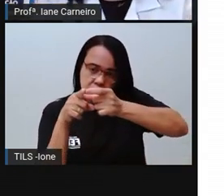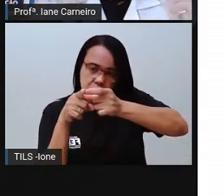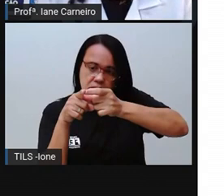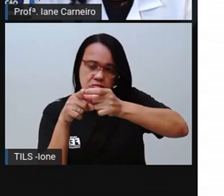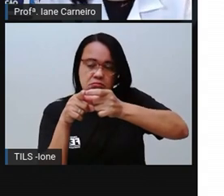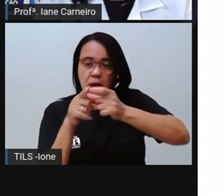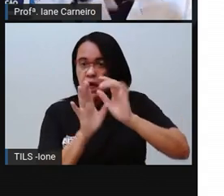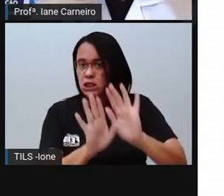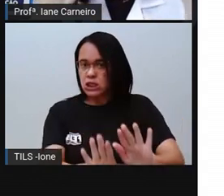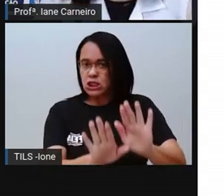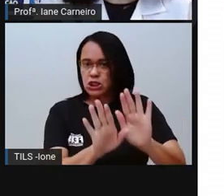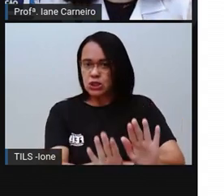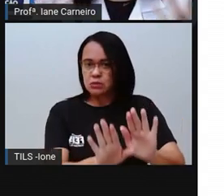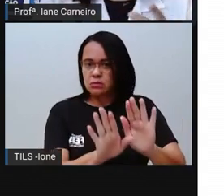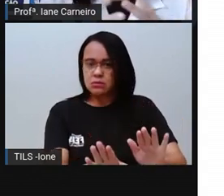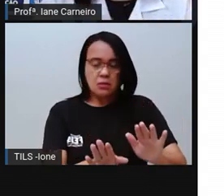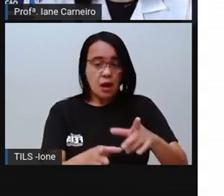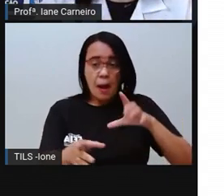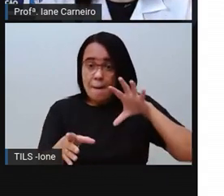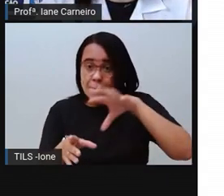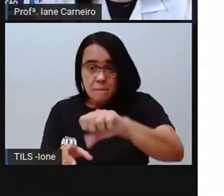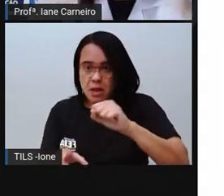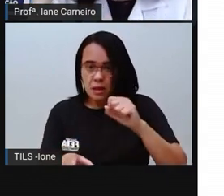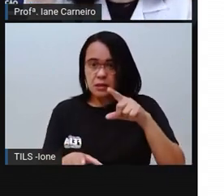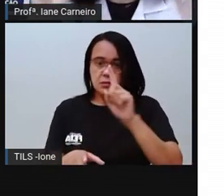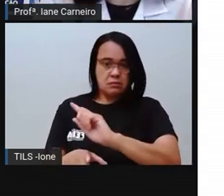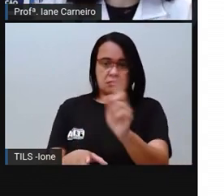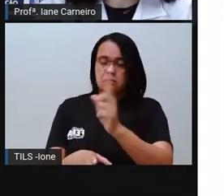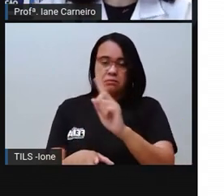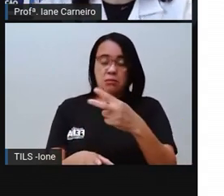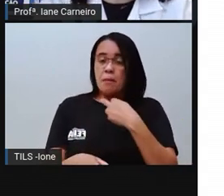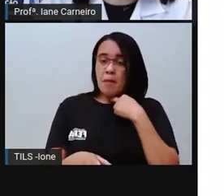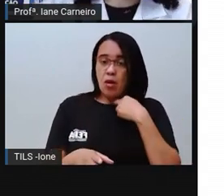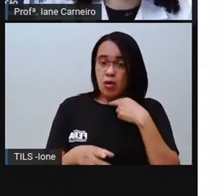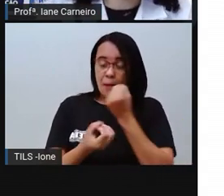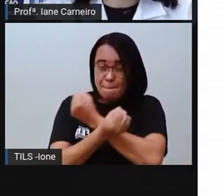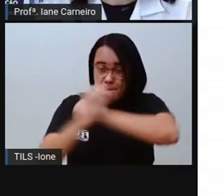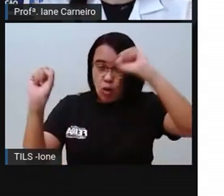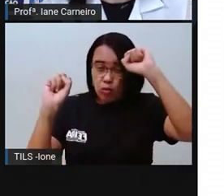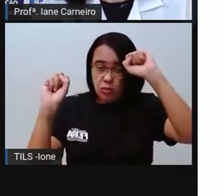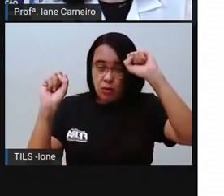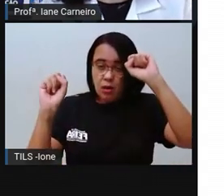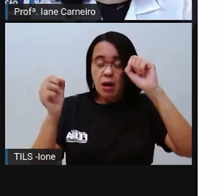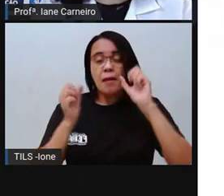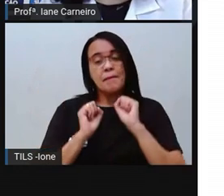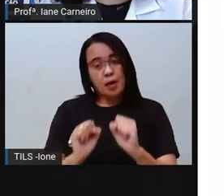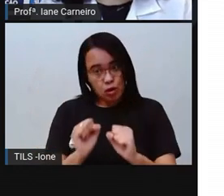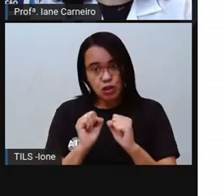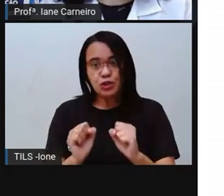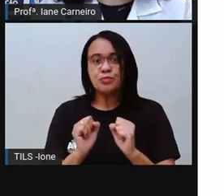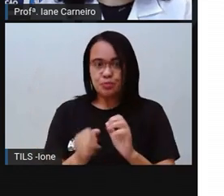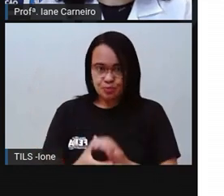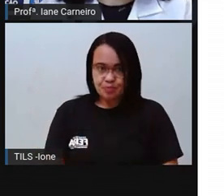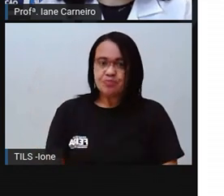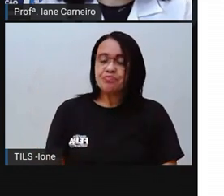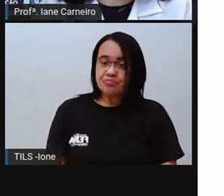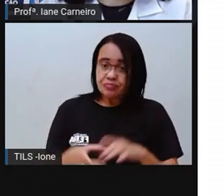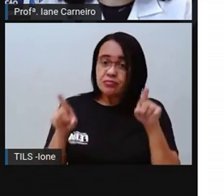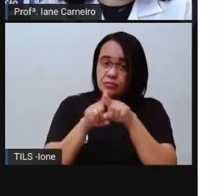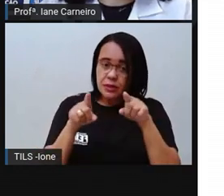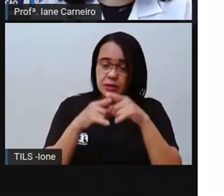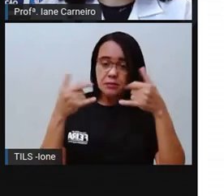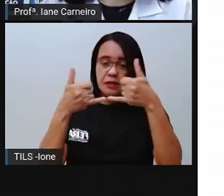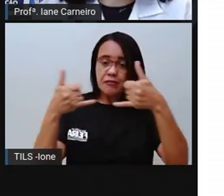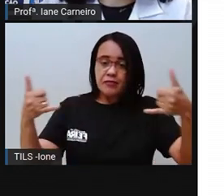quando está carregando. Porque isso pode explodir, né? O celular pode explodir. Os fios, toda vez que você vê